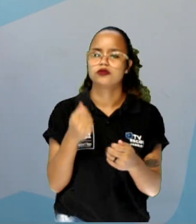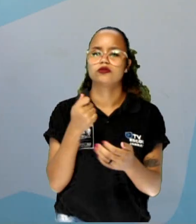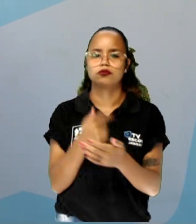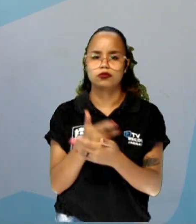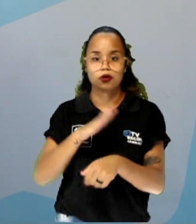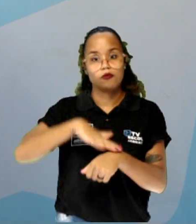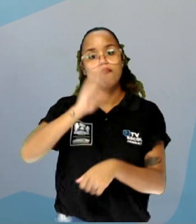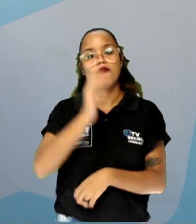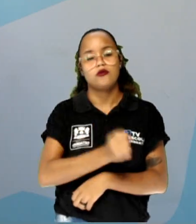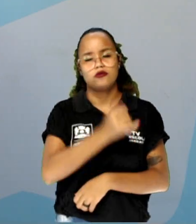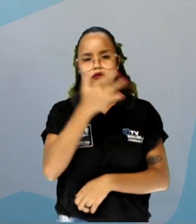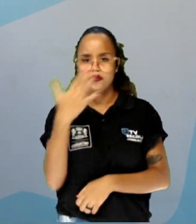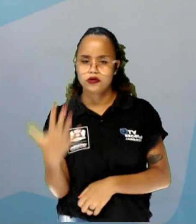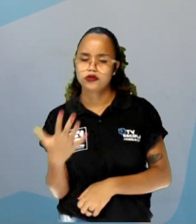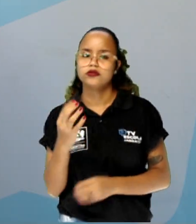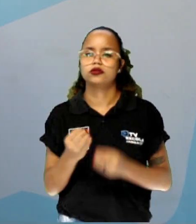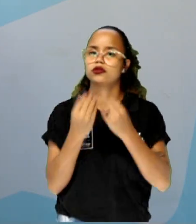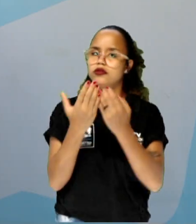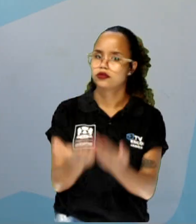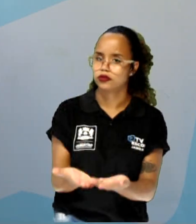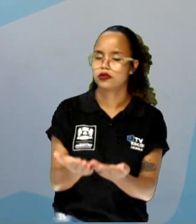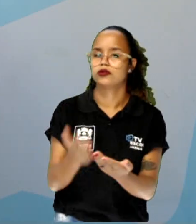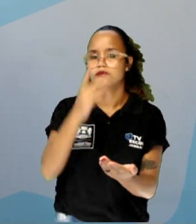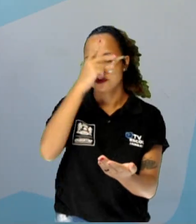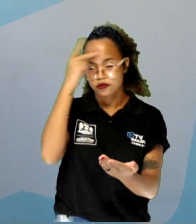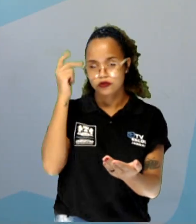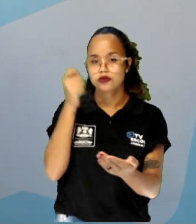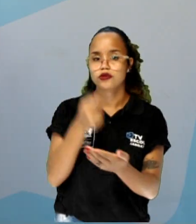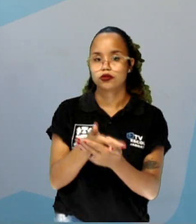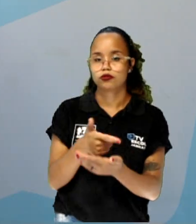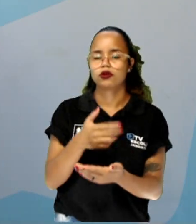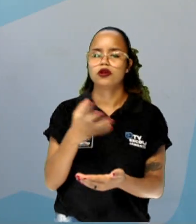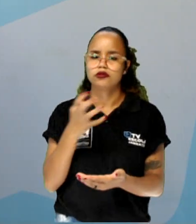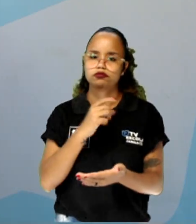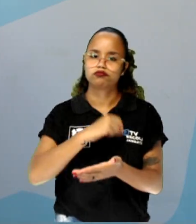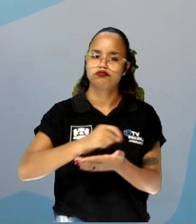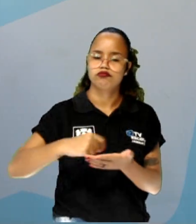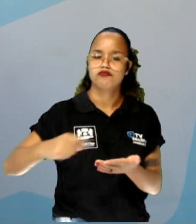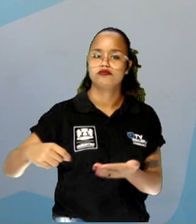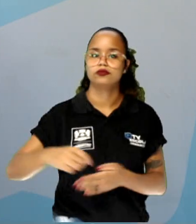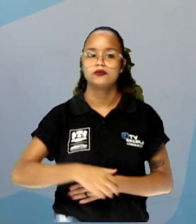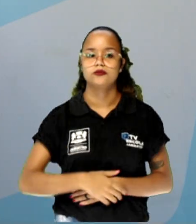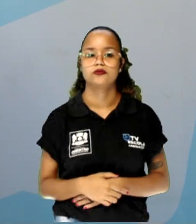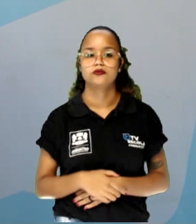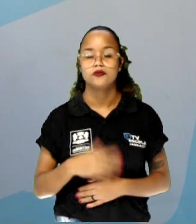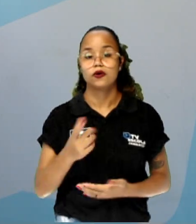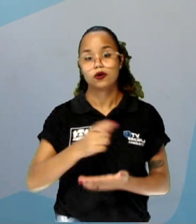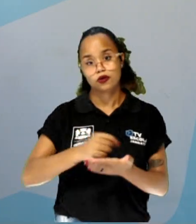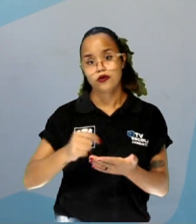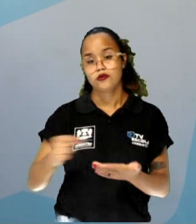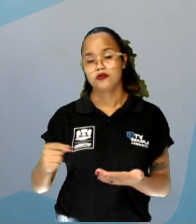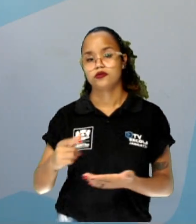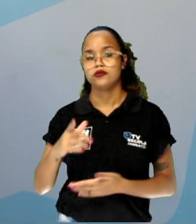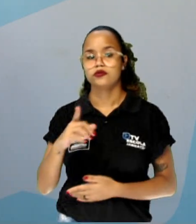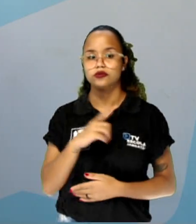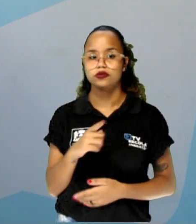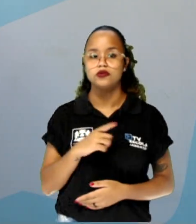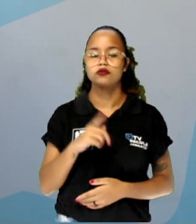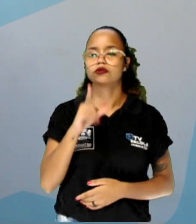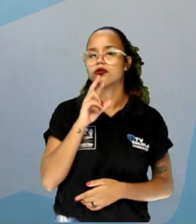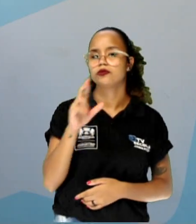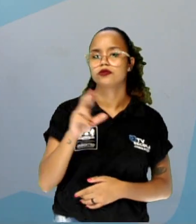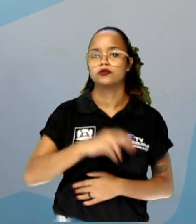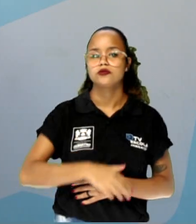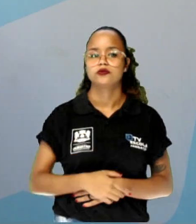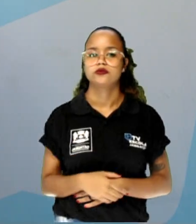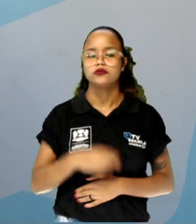mais quantidade para atender adequadamente aos meus clientes. E aí ele resolveu anotar. E a anotação dele chegou a esse resultado aí, ó.